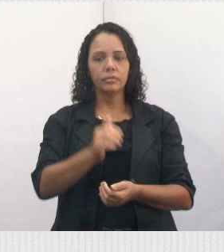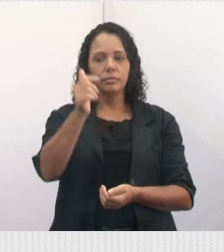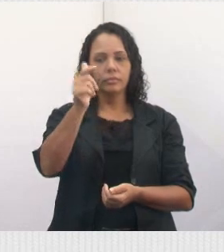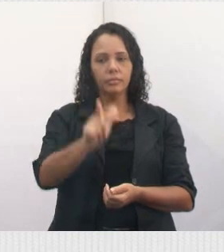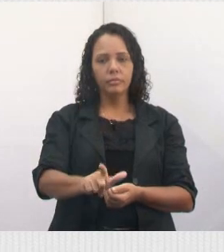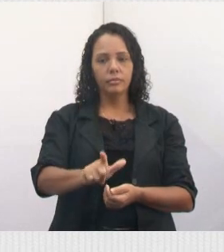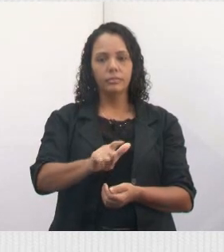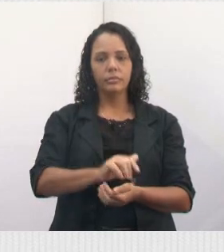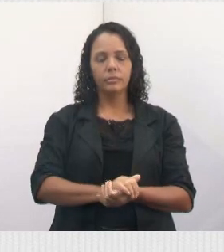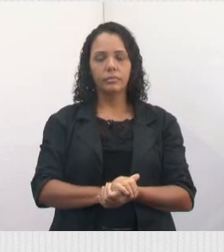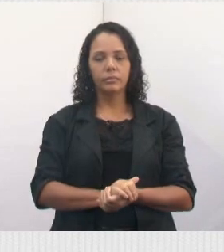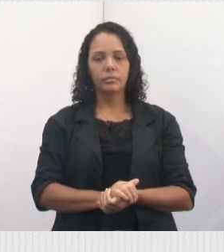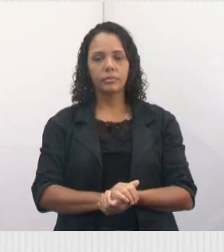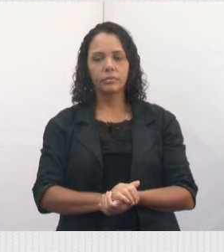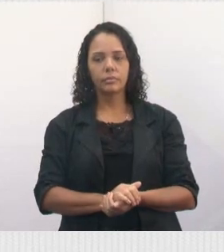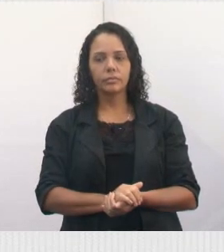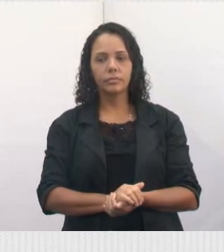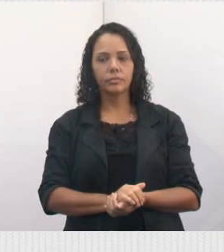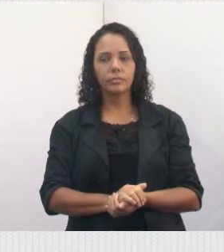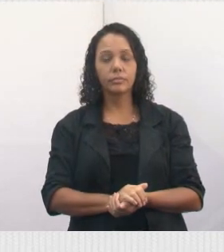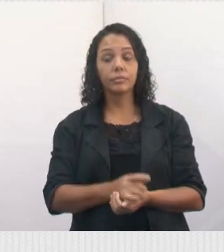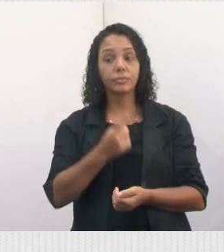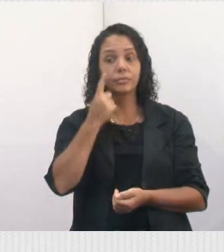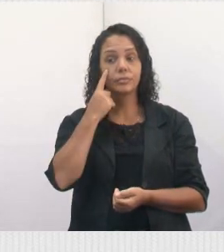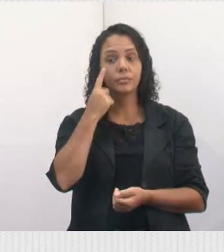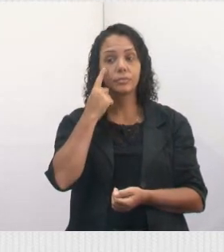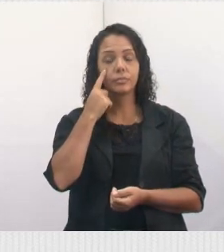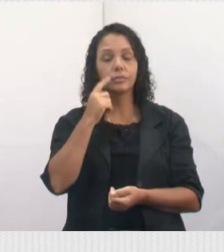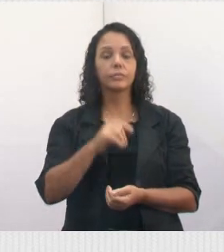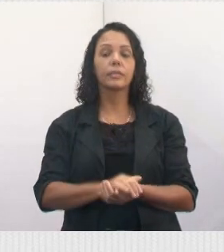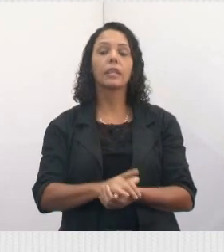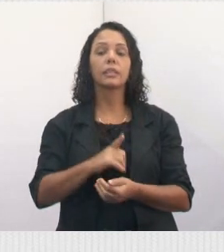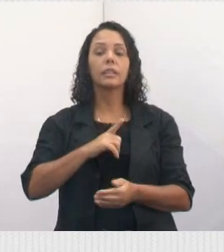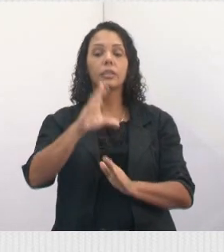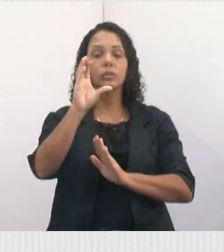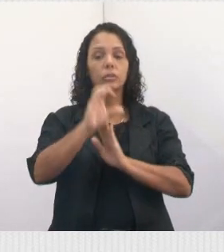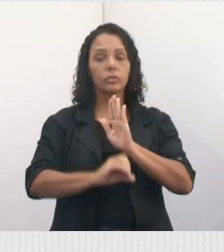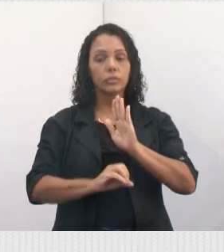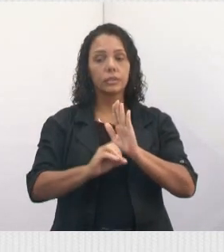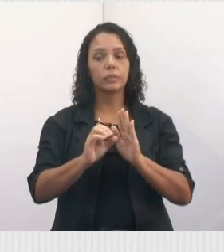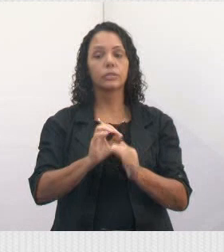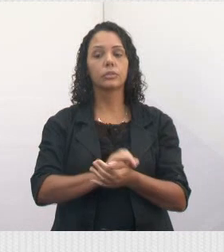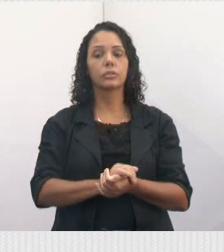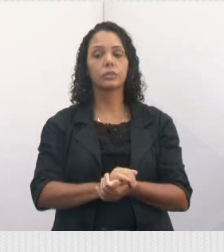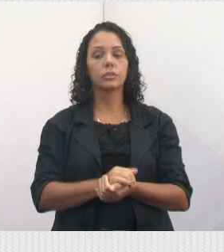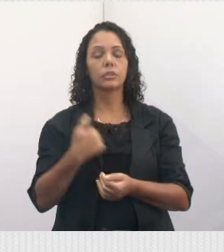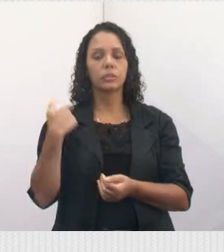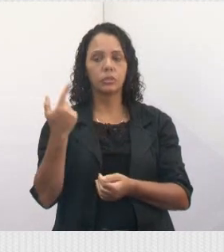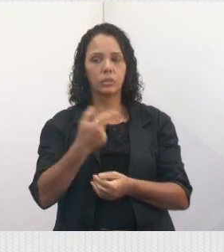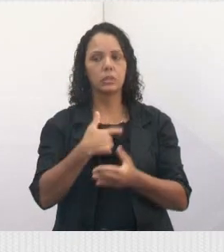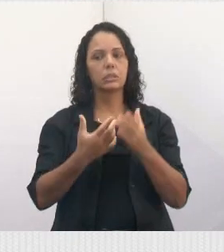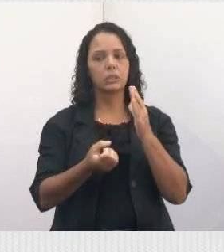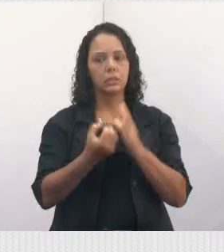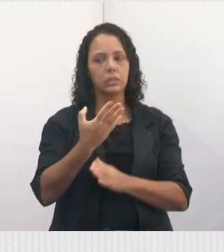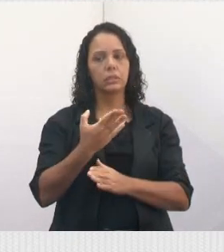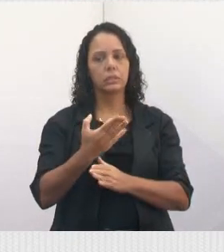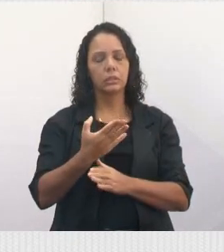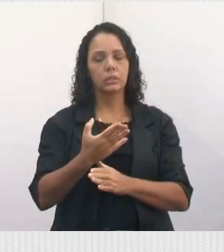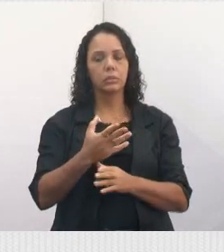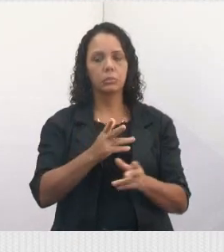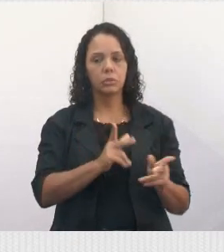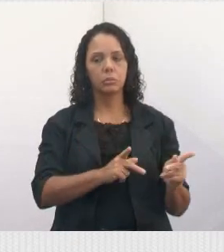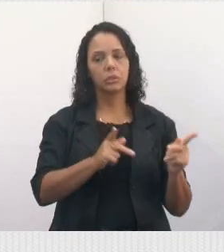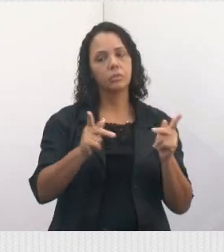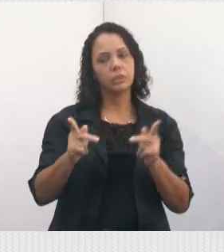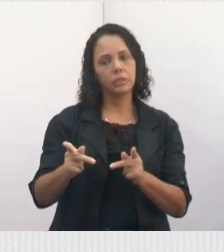Próximo. Gente, olha, então, tem os ofícios que nós fazemos, realizamos algumas visitas